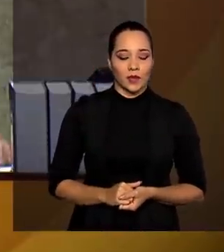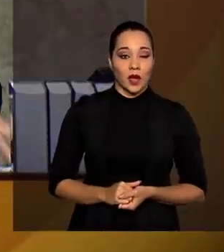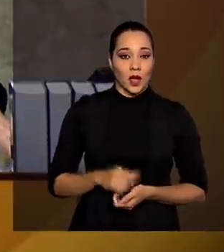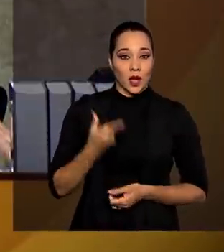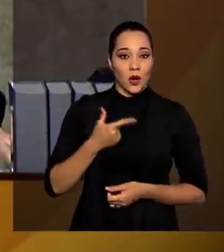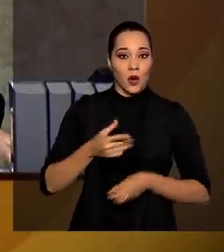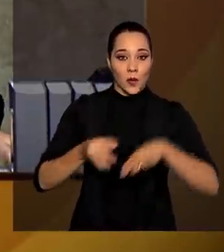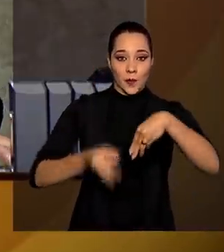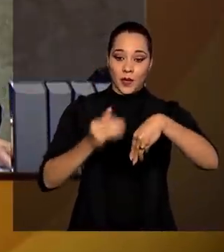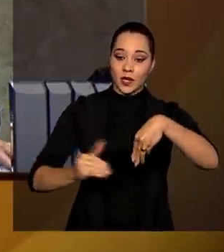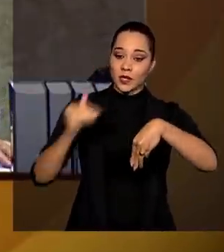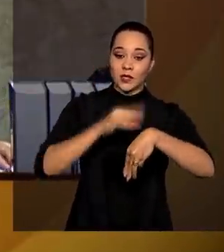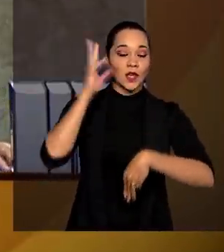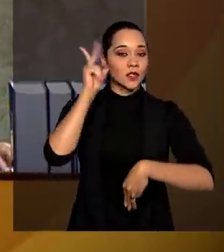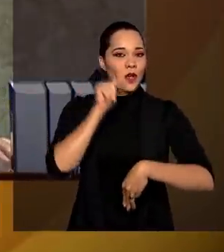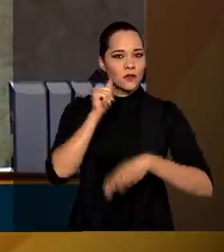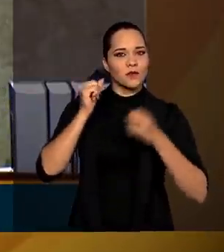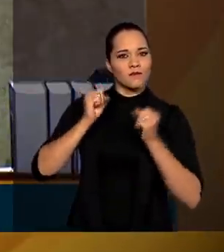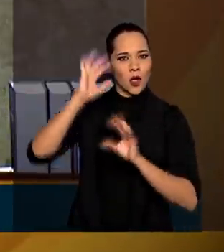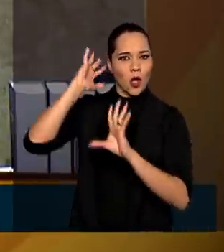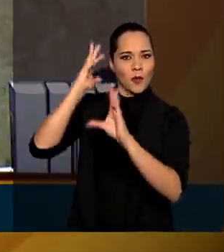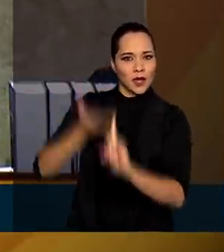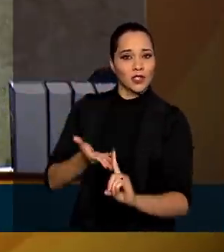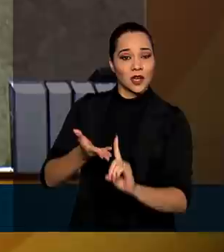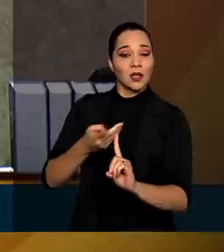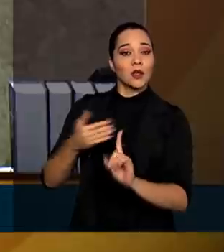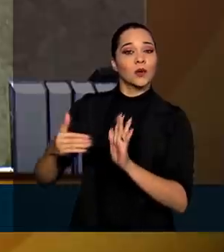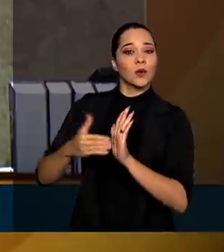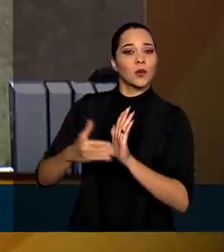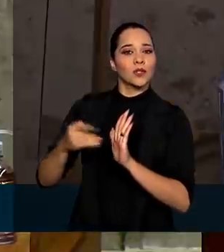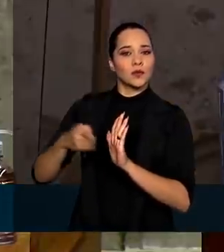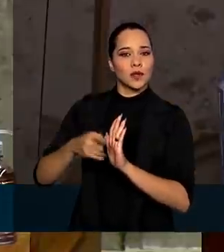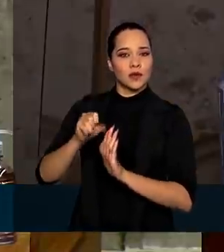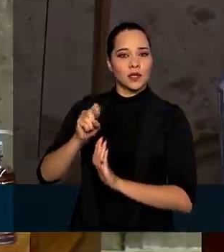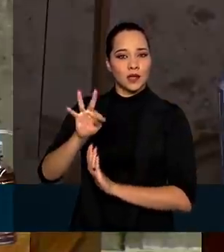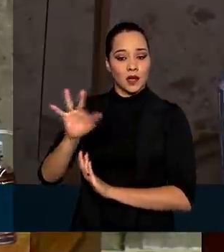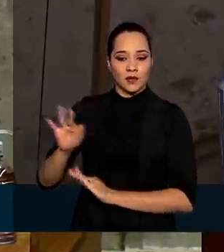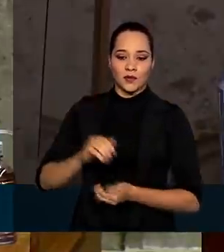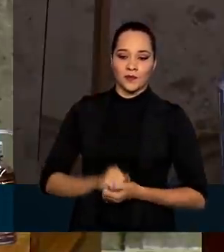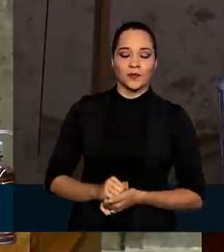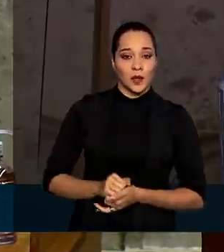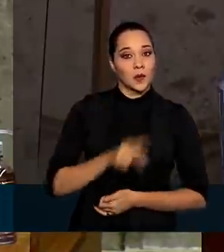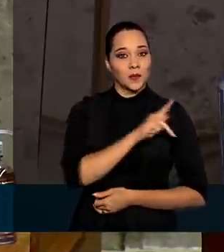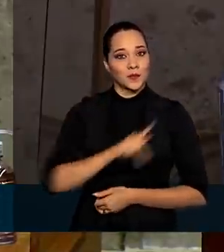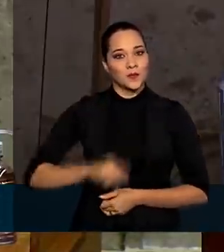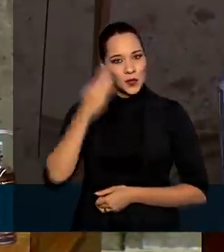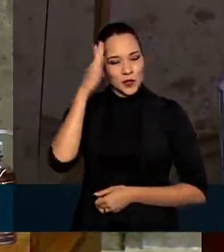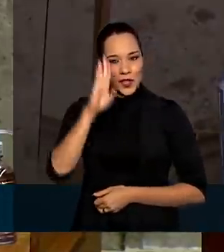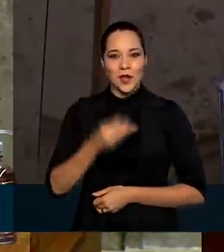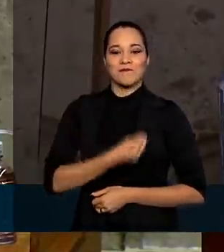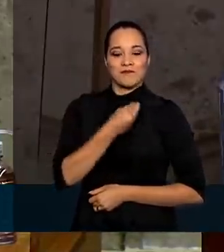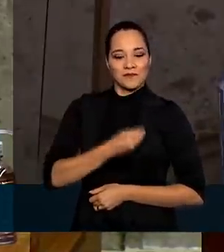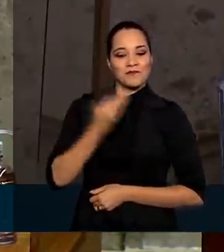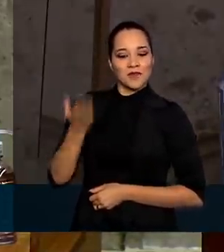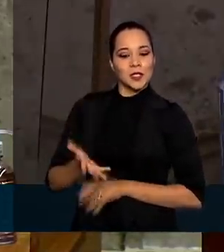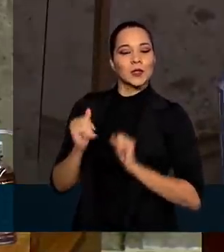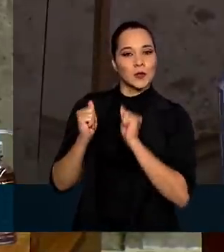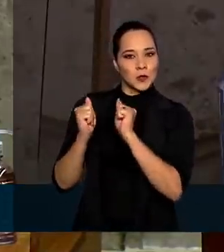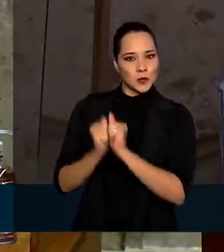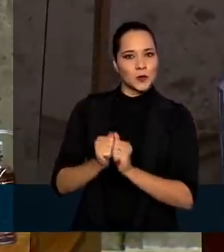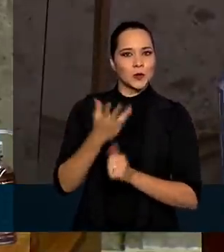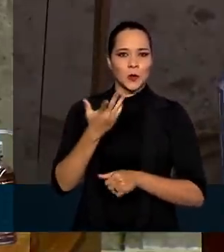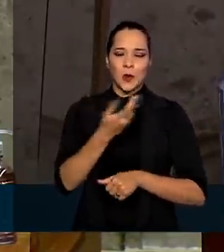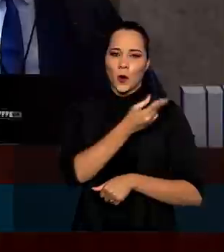Toffoli foi homenageado durante a última sessão que presidiu no STF. O presidente Jair Bolsonaro esteve presente e acompanhado de